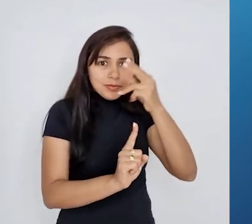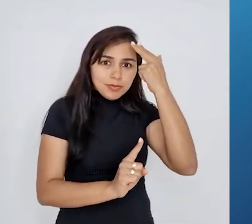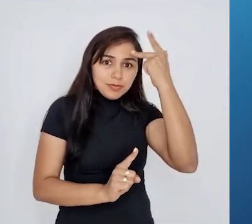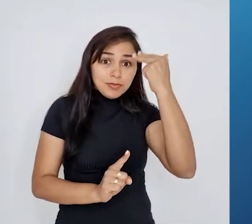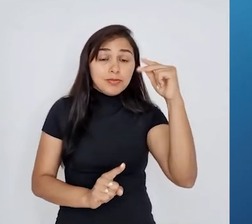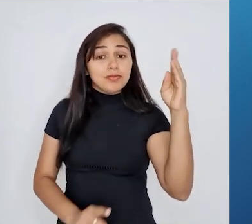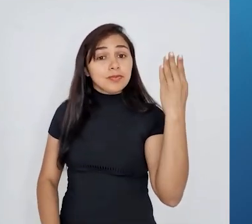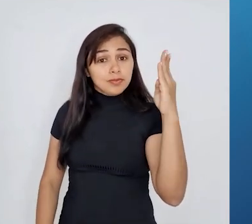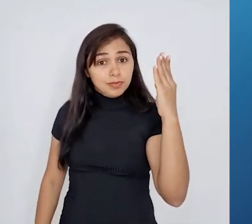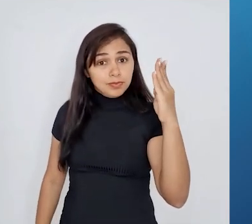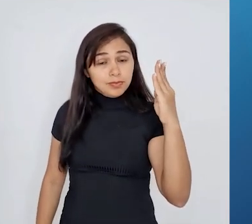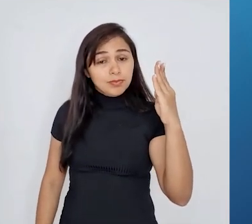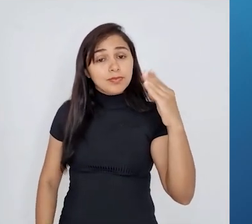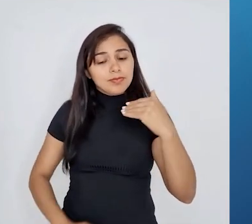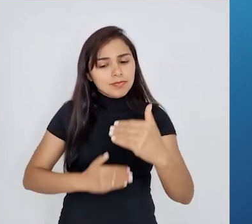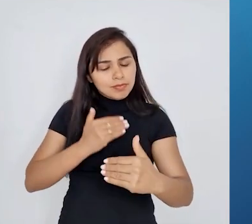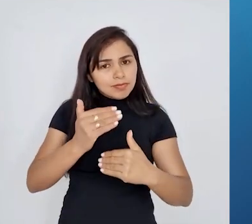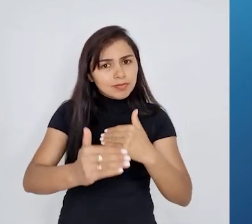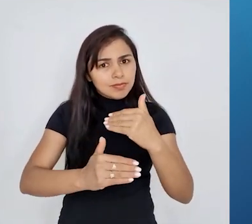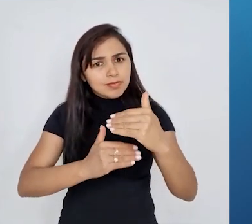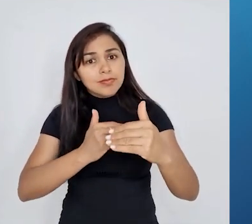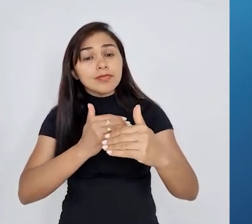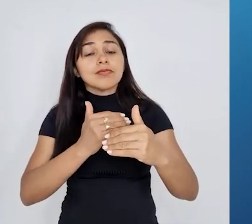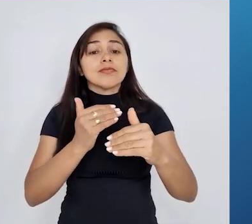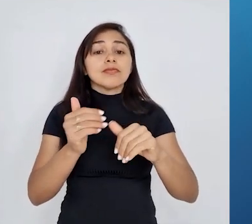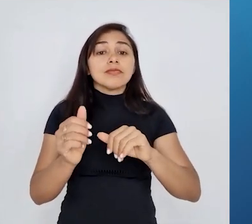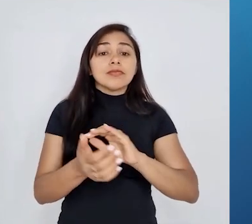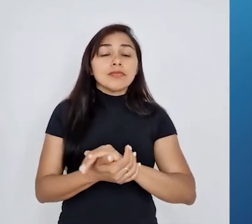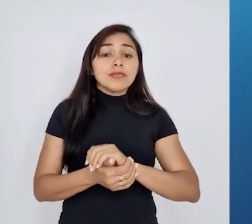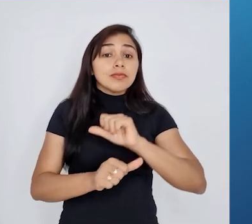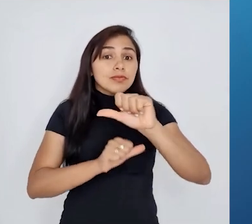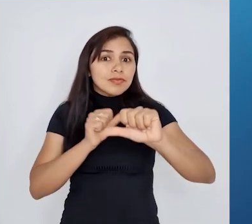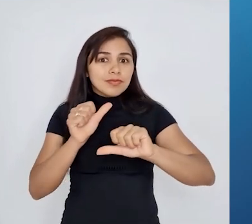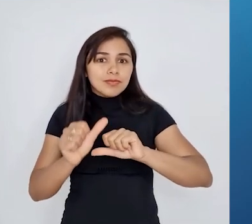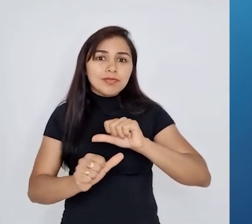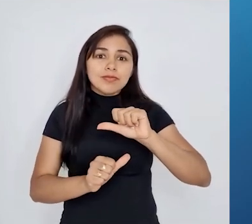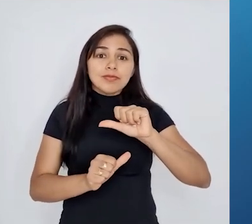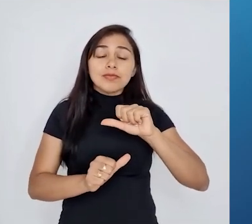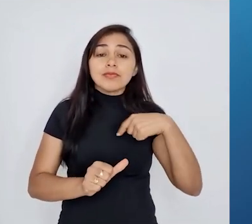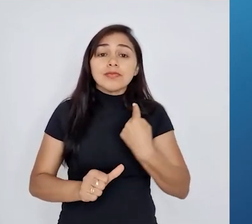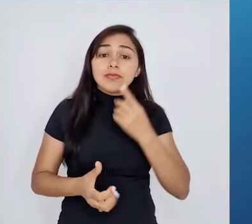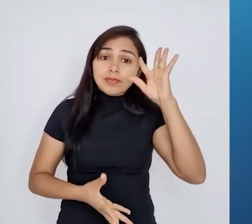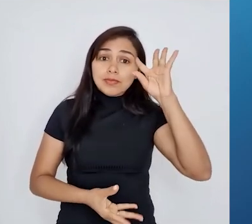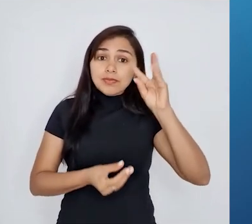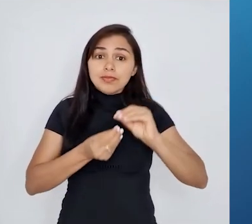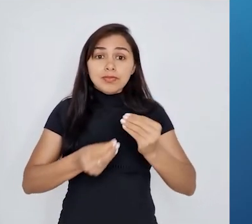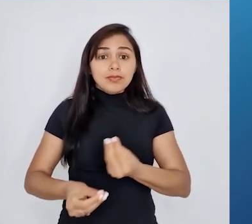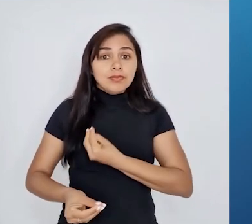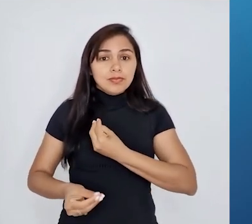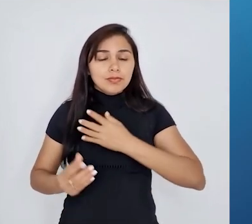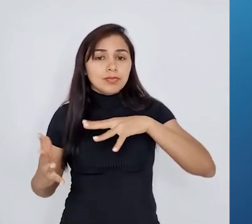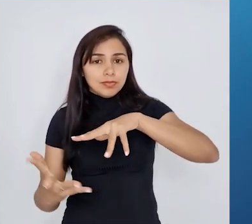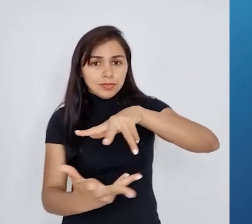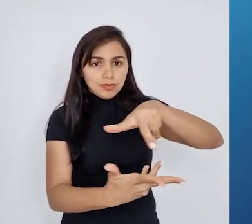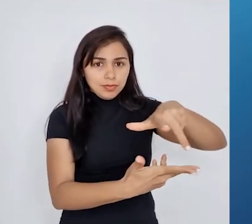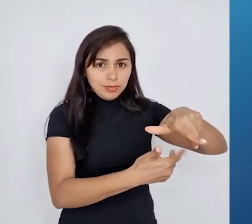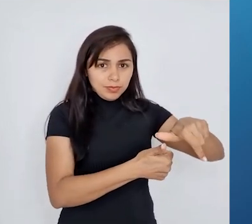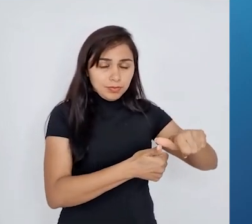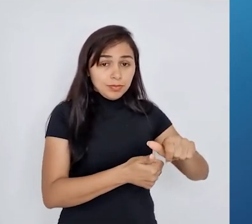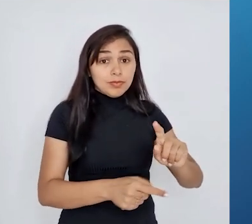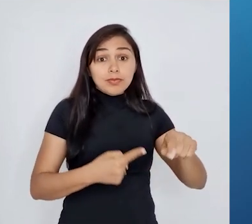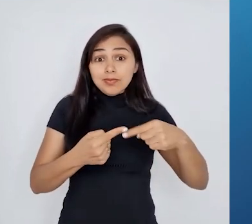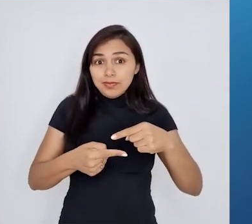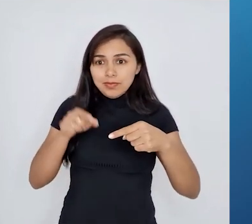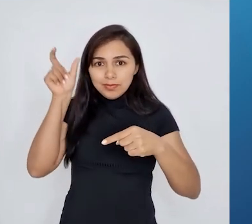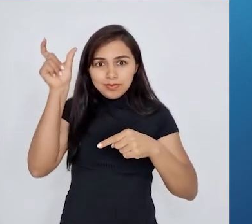continuando a moldar nossa compreensão da vida na Terra. Ou seja, depois que Charles Darwin publicou o seu livro,